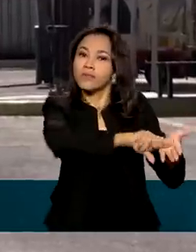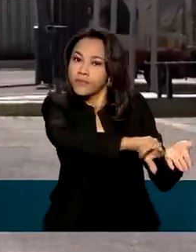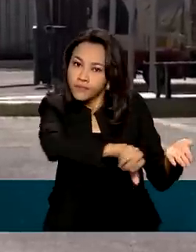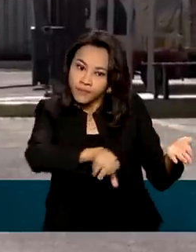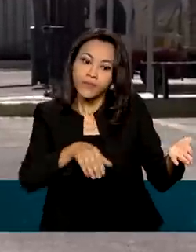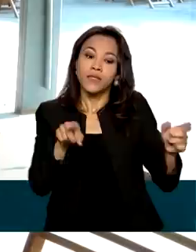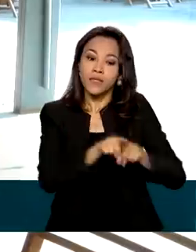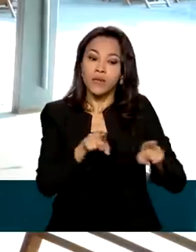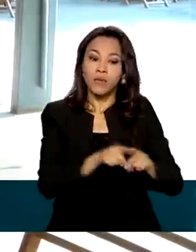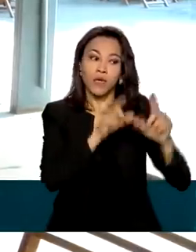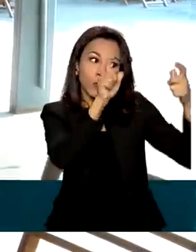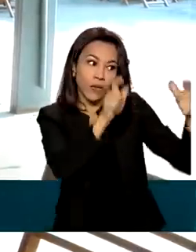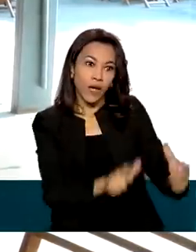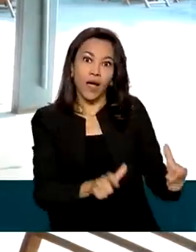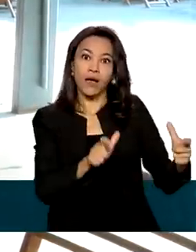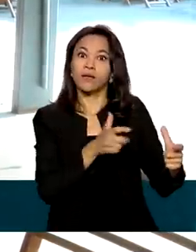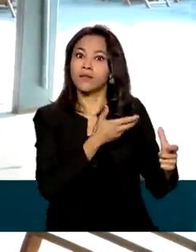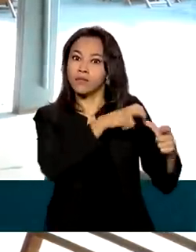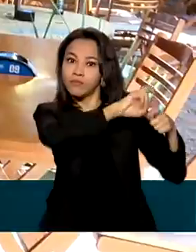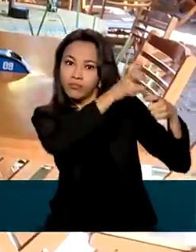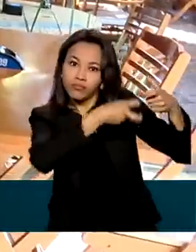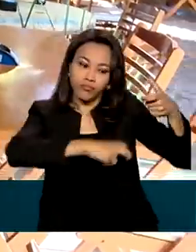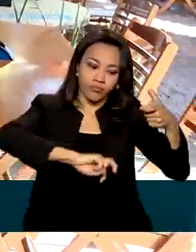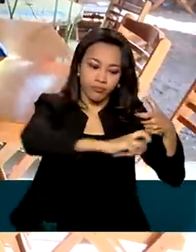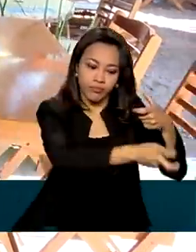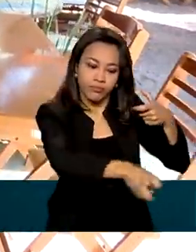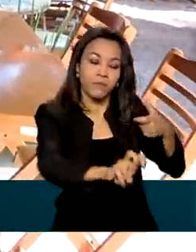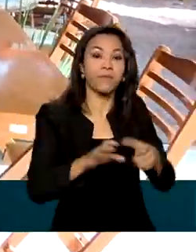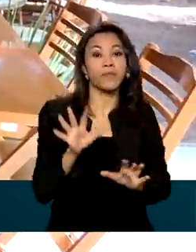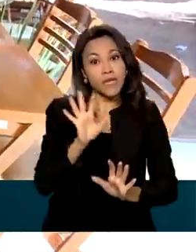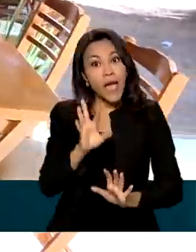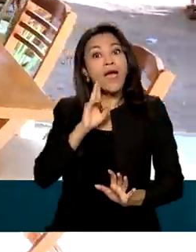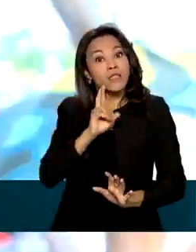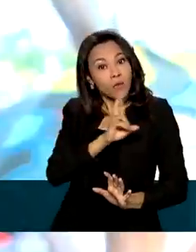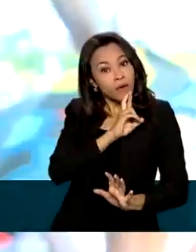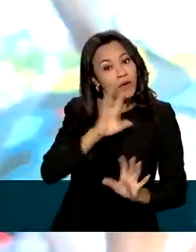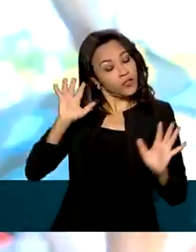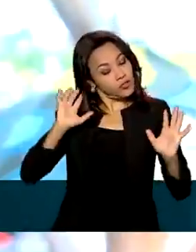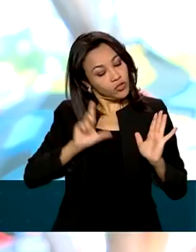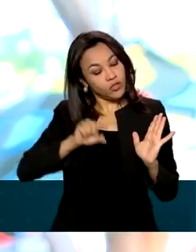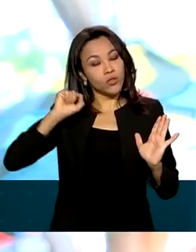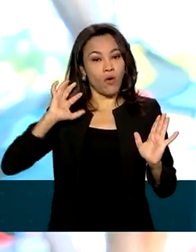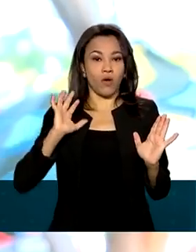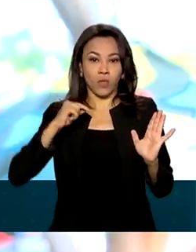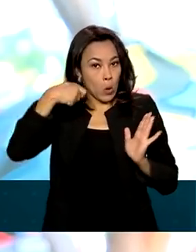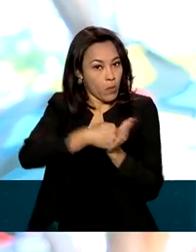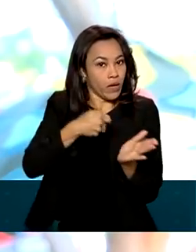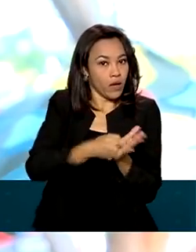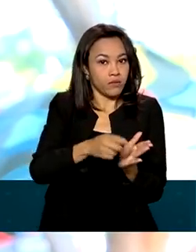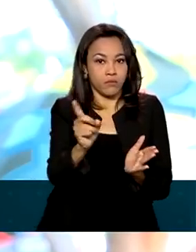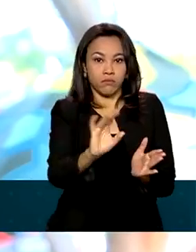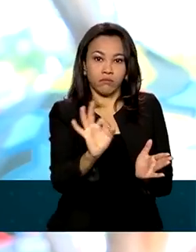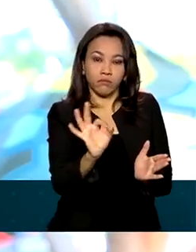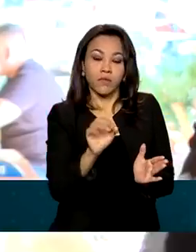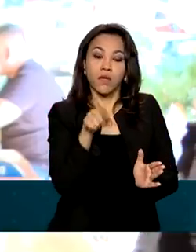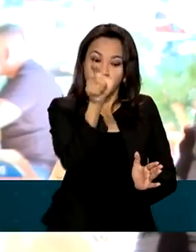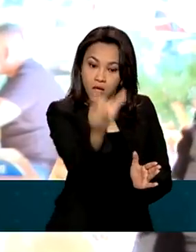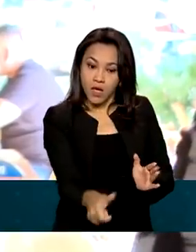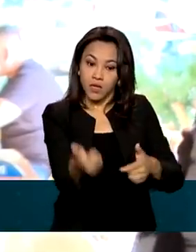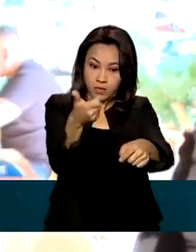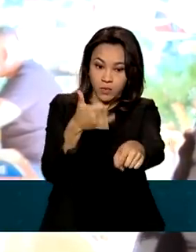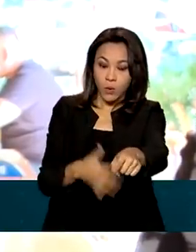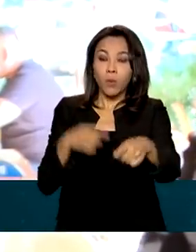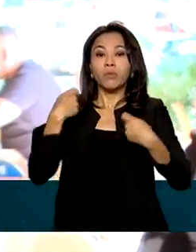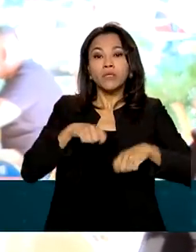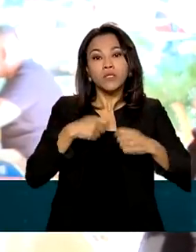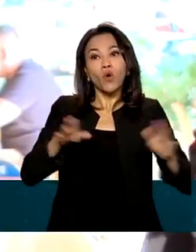temáticos. No caso dos restaurantes, esse registro é opcional. Esse empresário conta que, com a pandemia, teve que